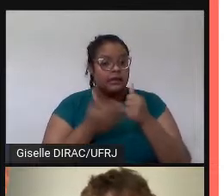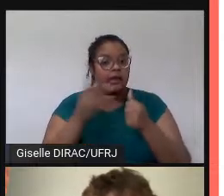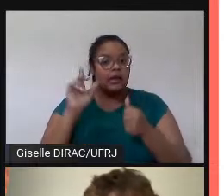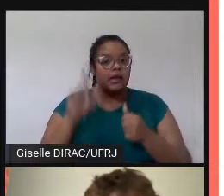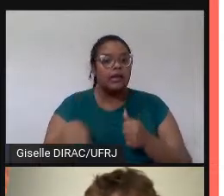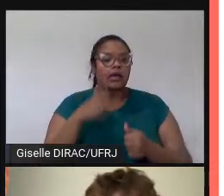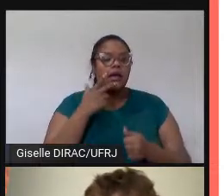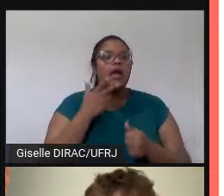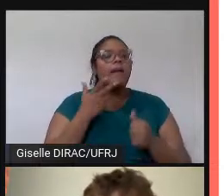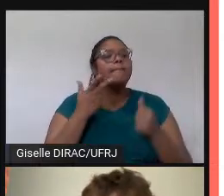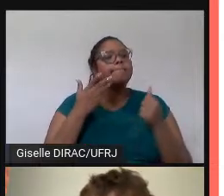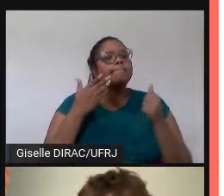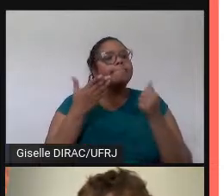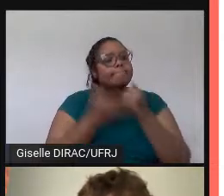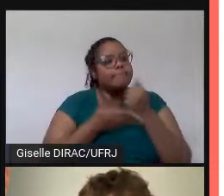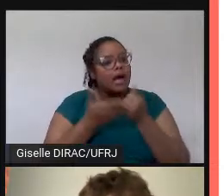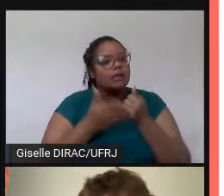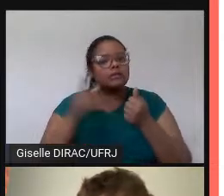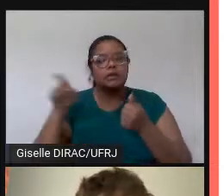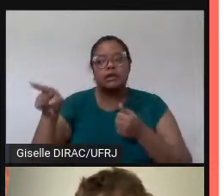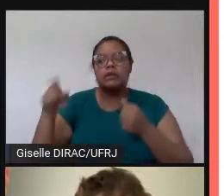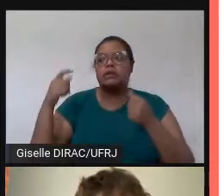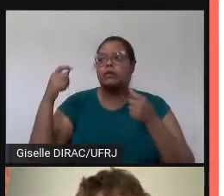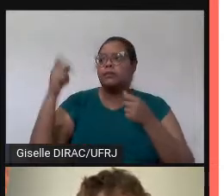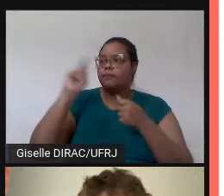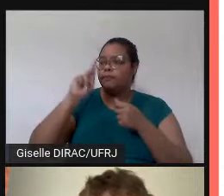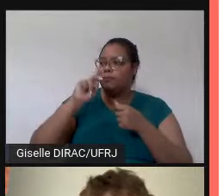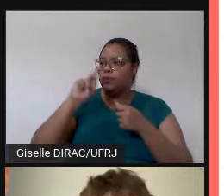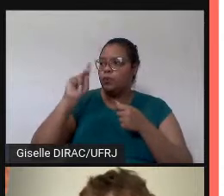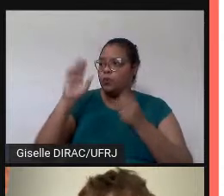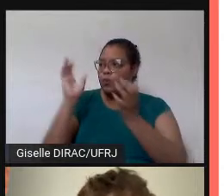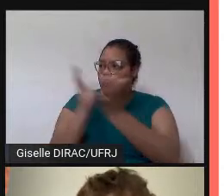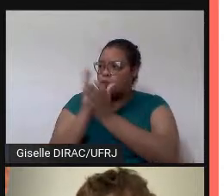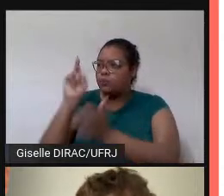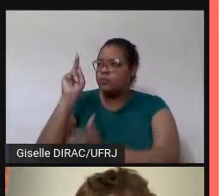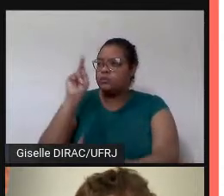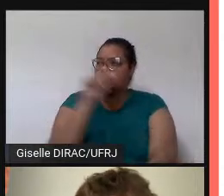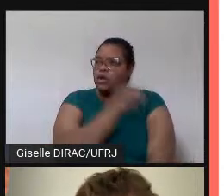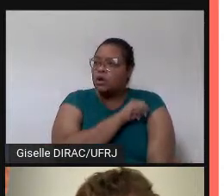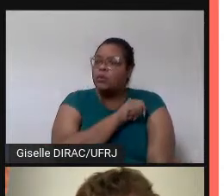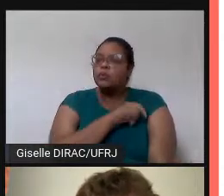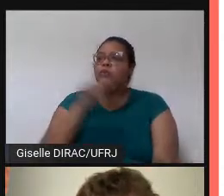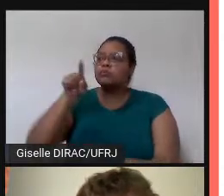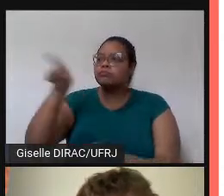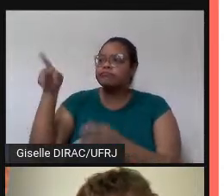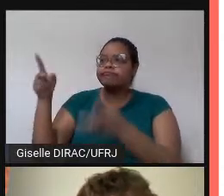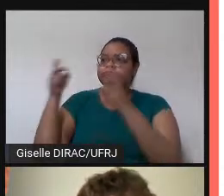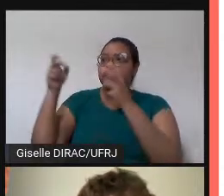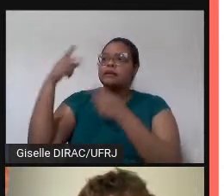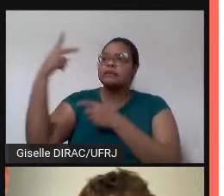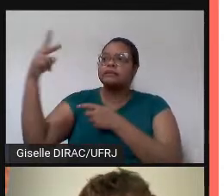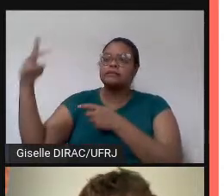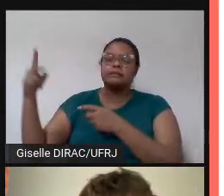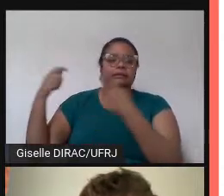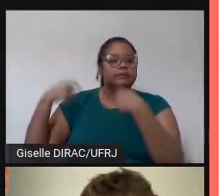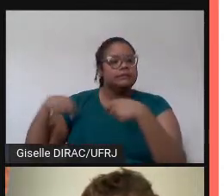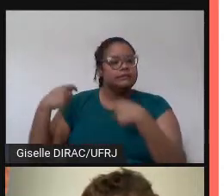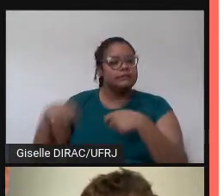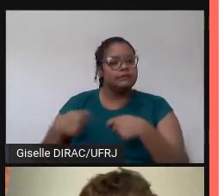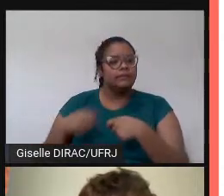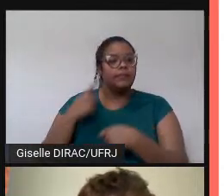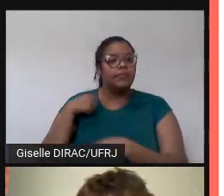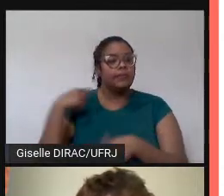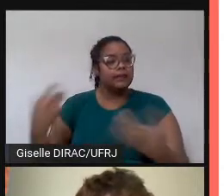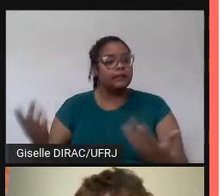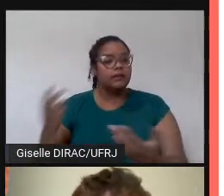corpo discente mostra de necessidade para a gente. Então, quando a comissão enviar um link para